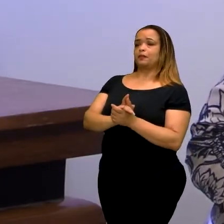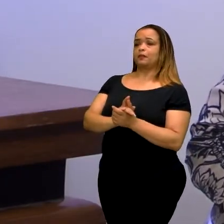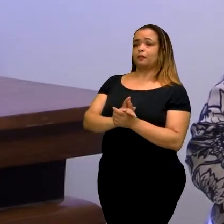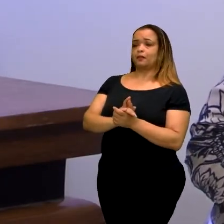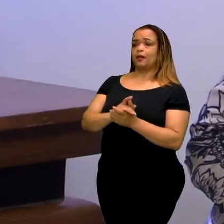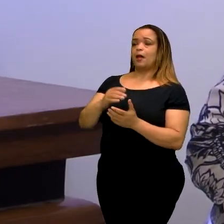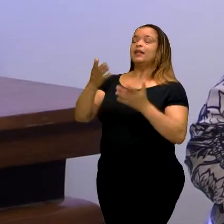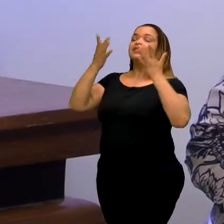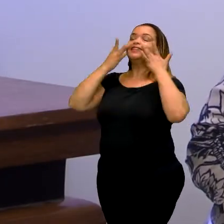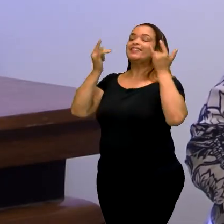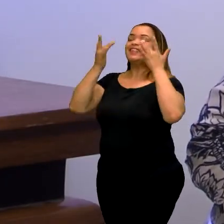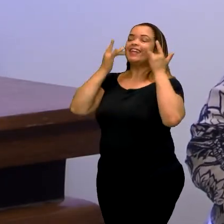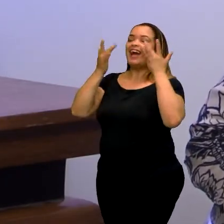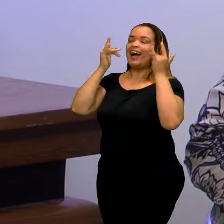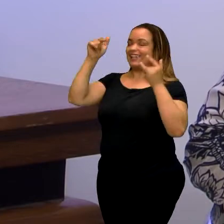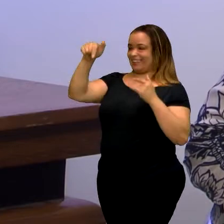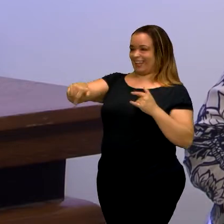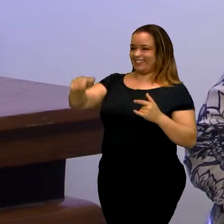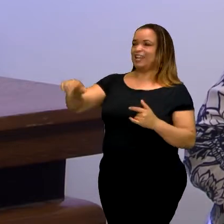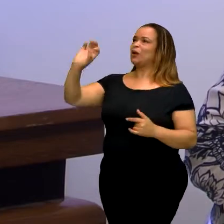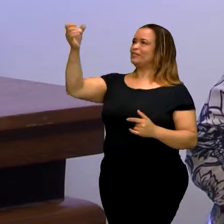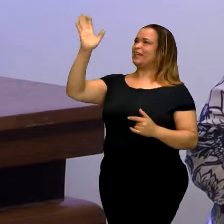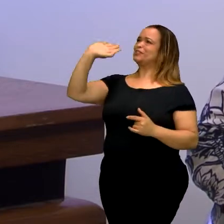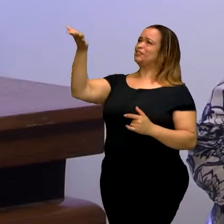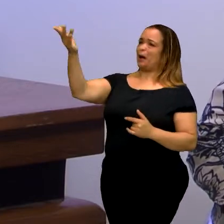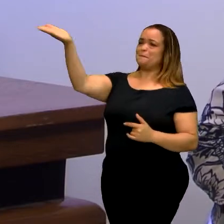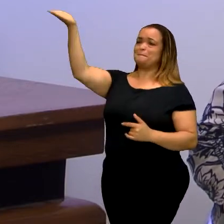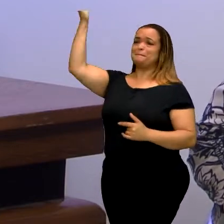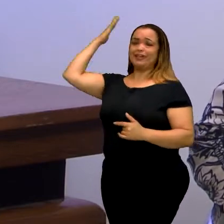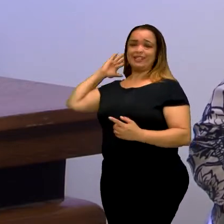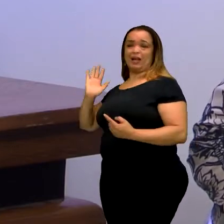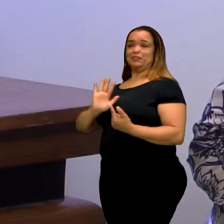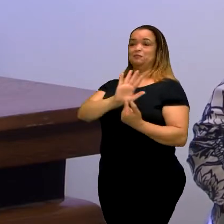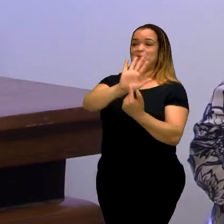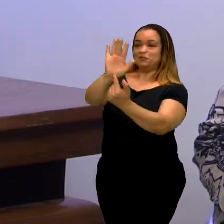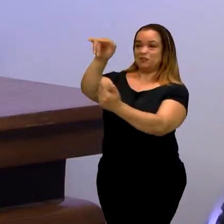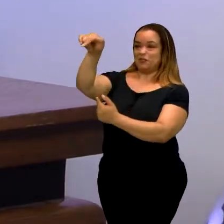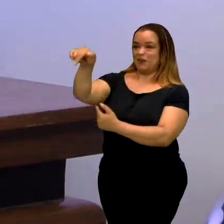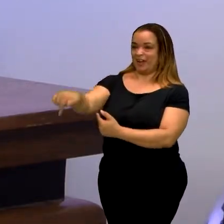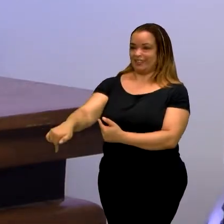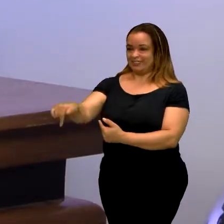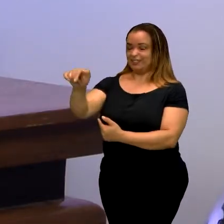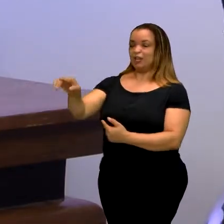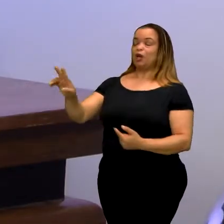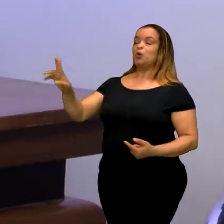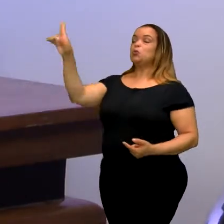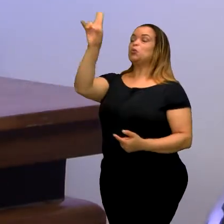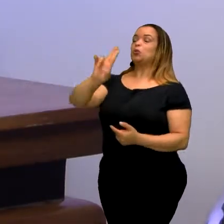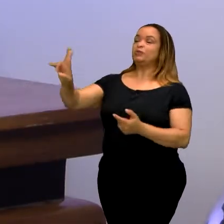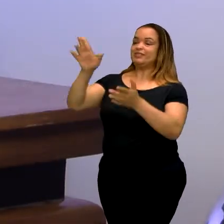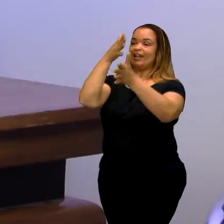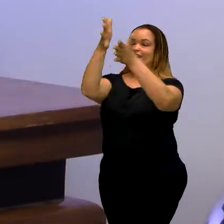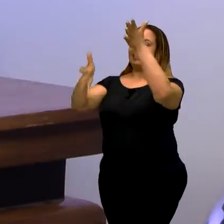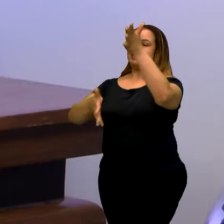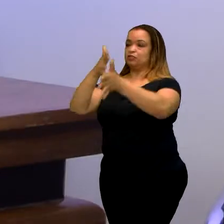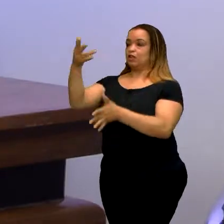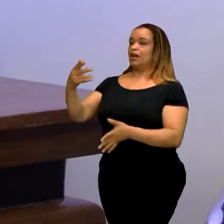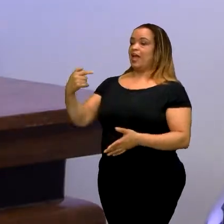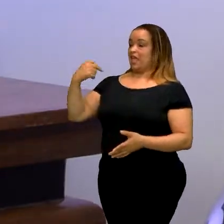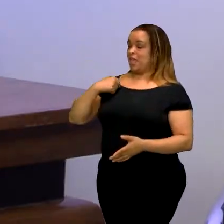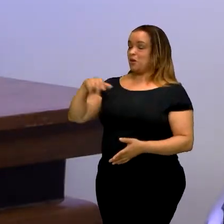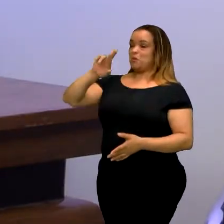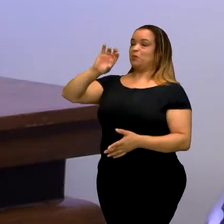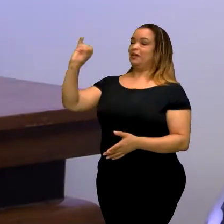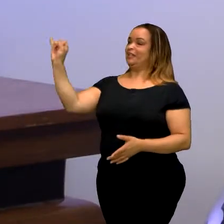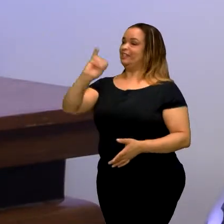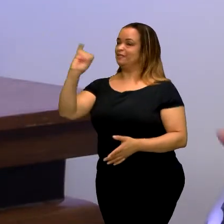peças foi apresentada aqui na cidade de Osasco. É? Sim. E tudo em Libras. Nós somos o palhaço fazendo